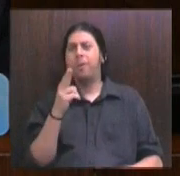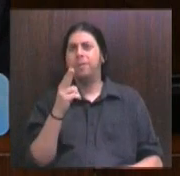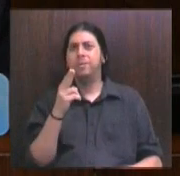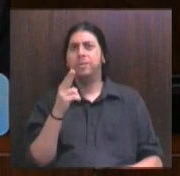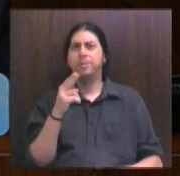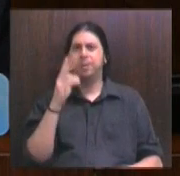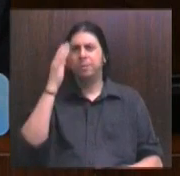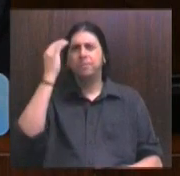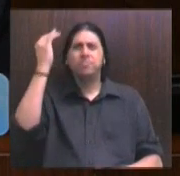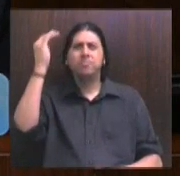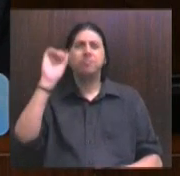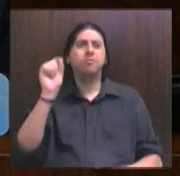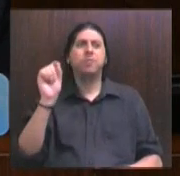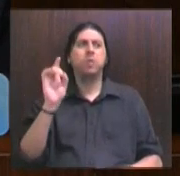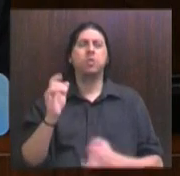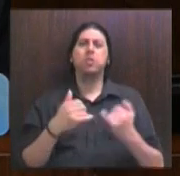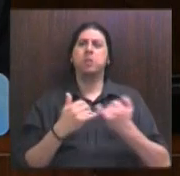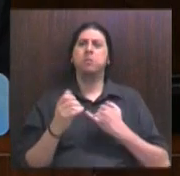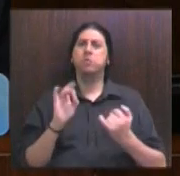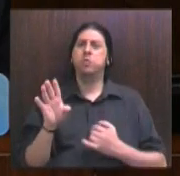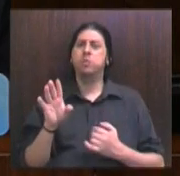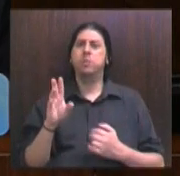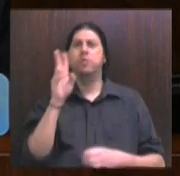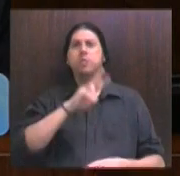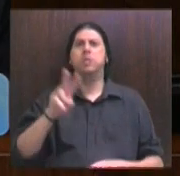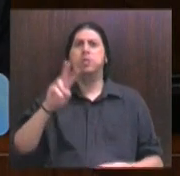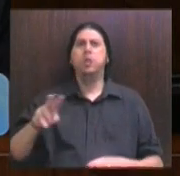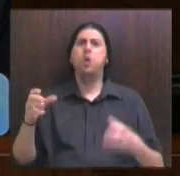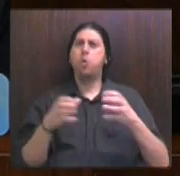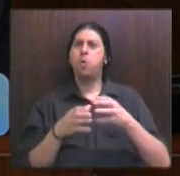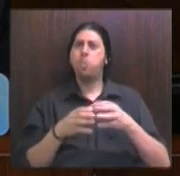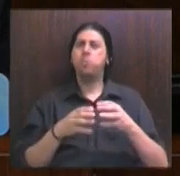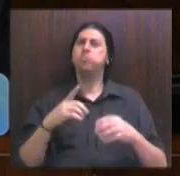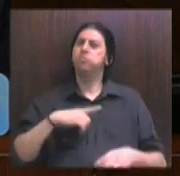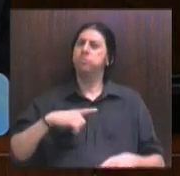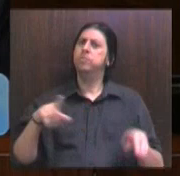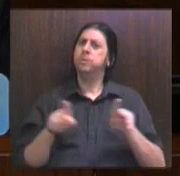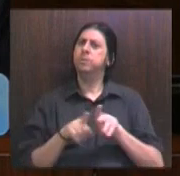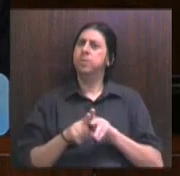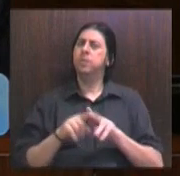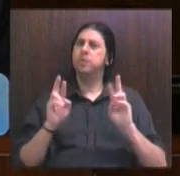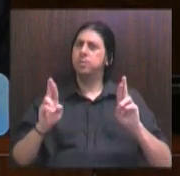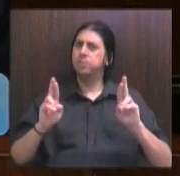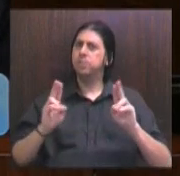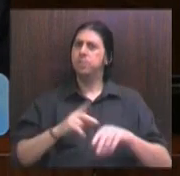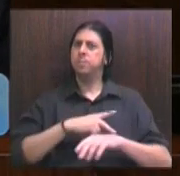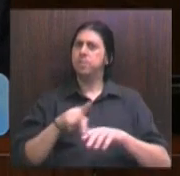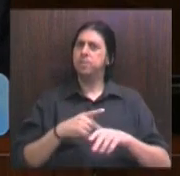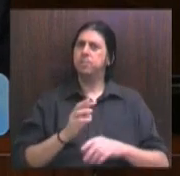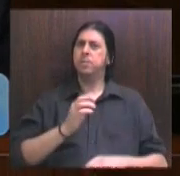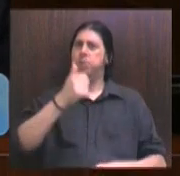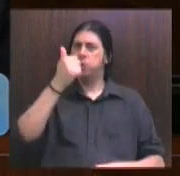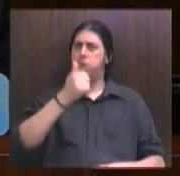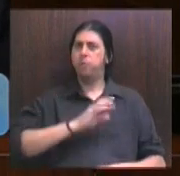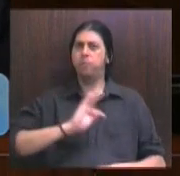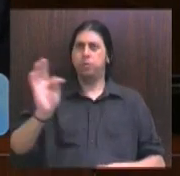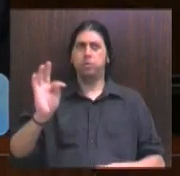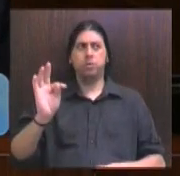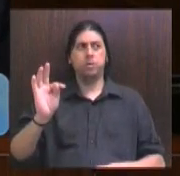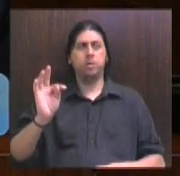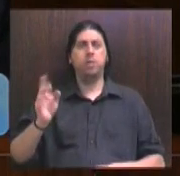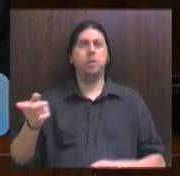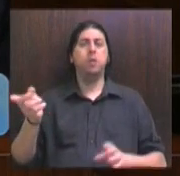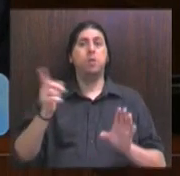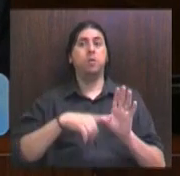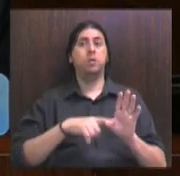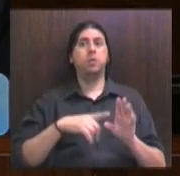nós tínhamos uma valorização da categoria e tínhamos uma expectativa de um país melhor. Vamos voltar a